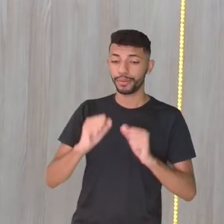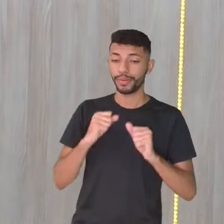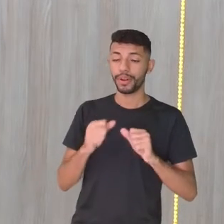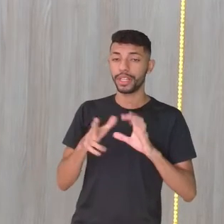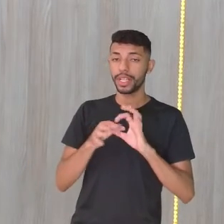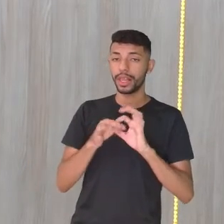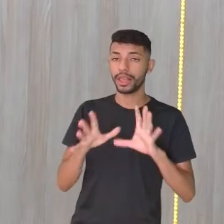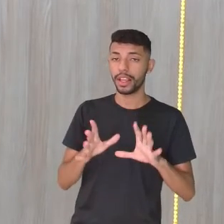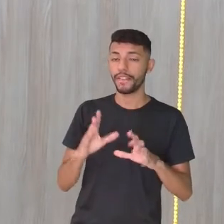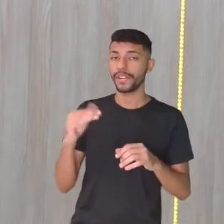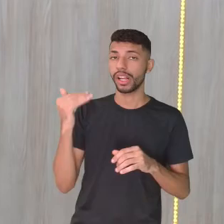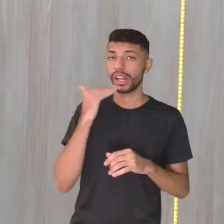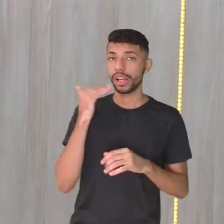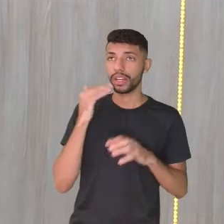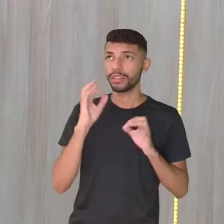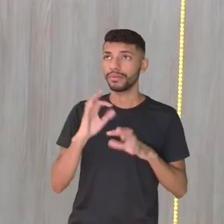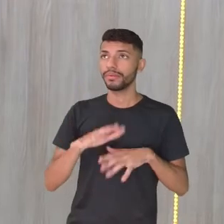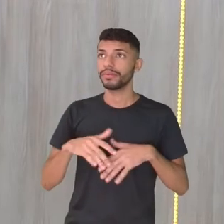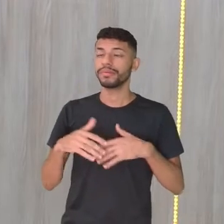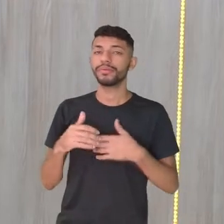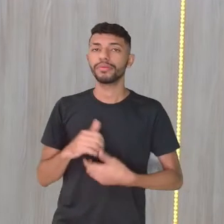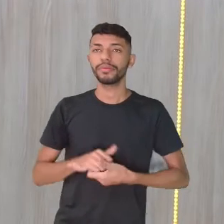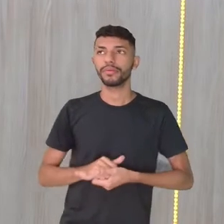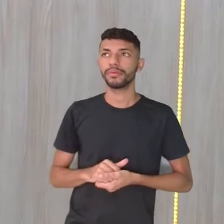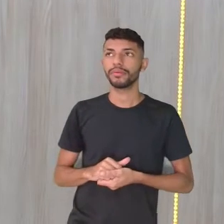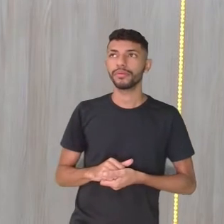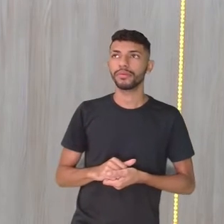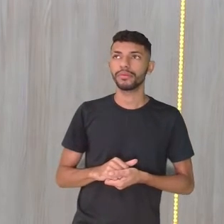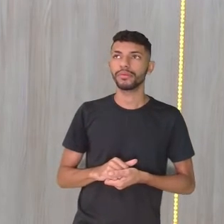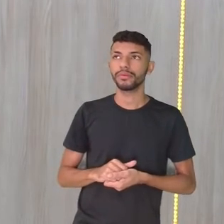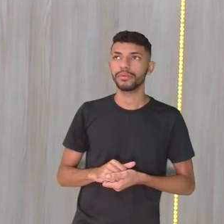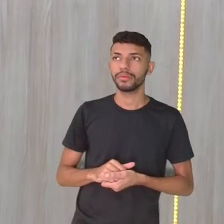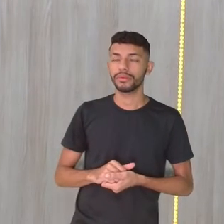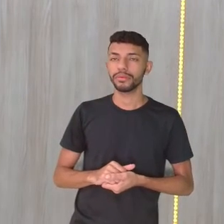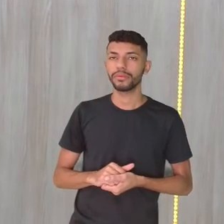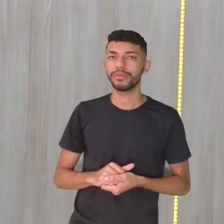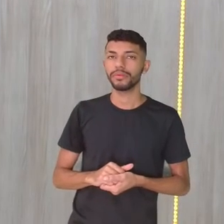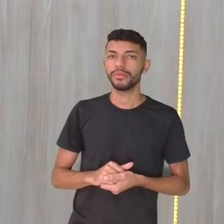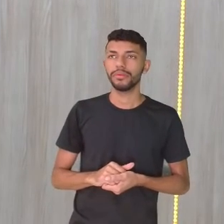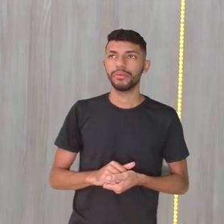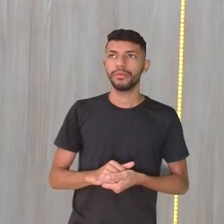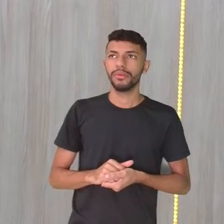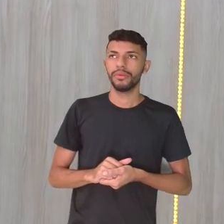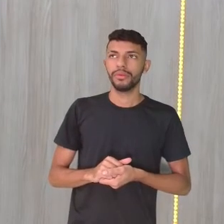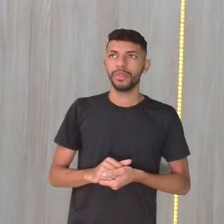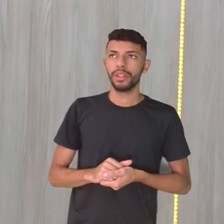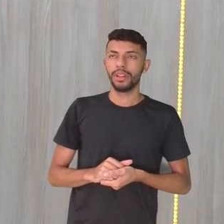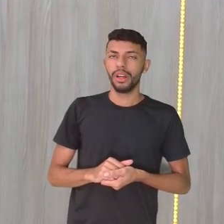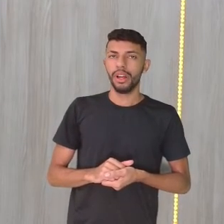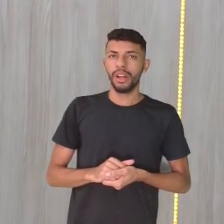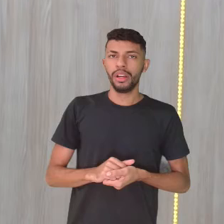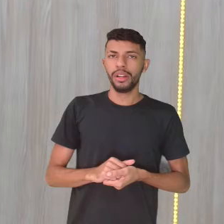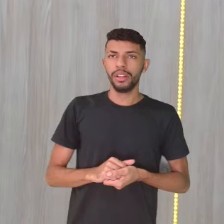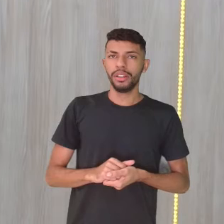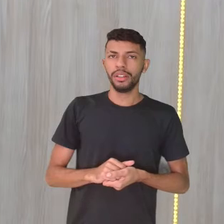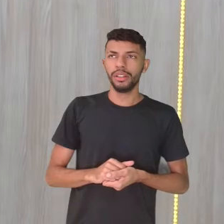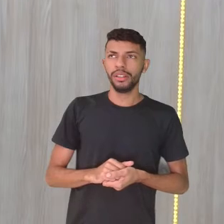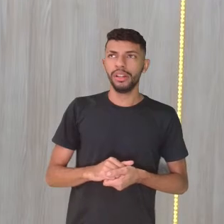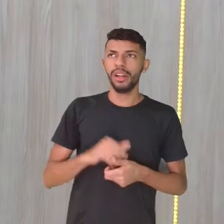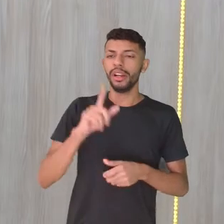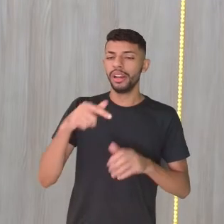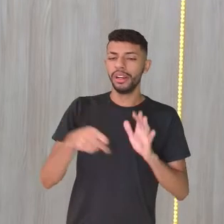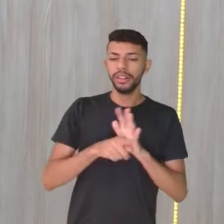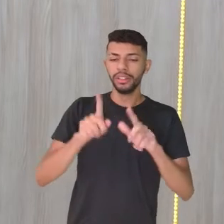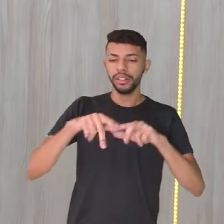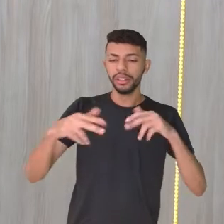free, tanto pode ser de graça ou pode ser livre. Livre de defeitos. Então, produtos Ericsson, né?